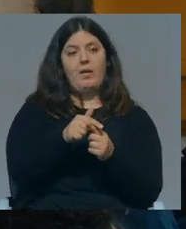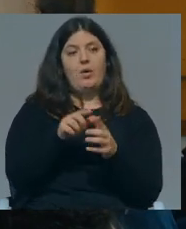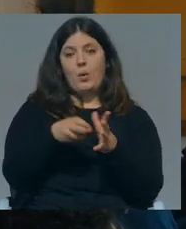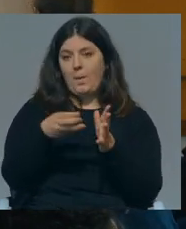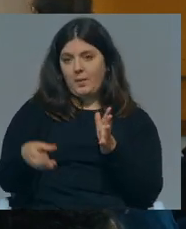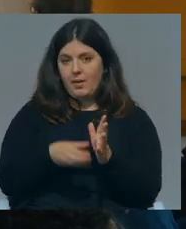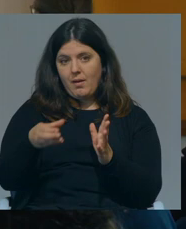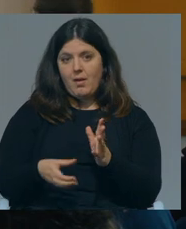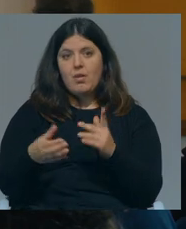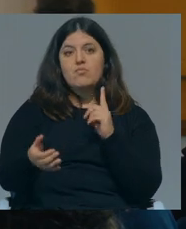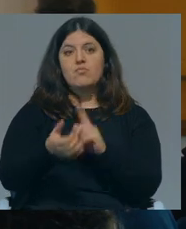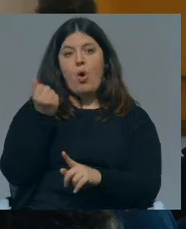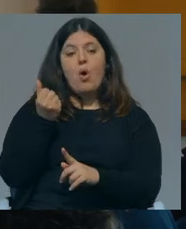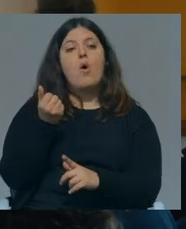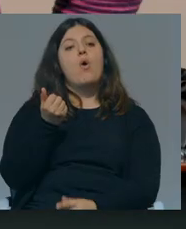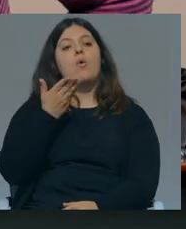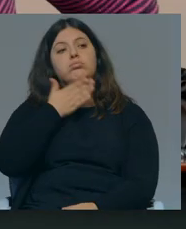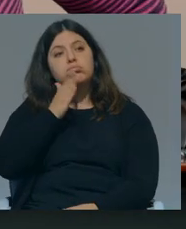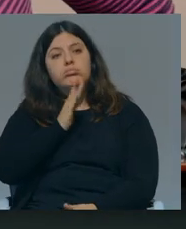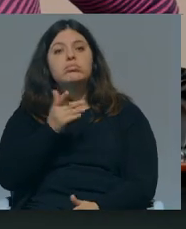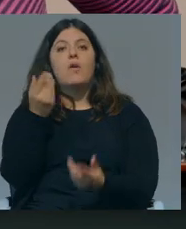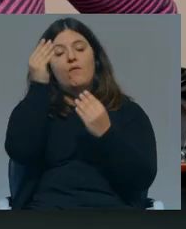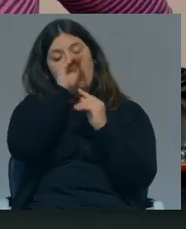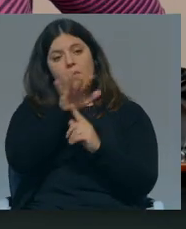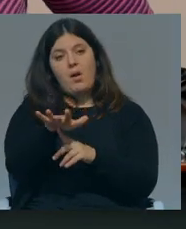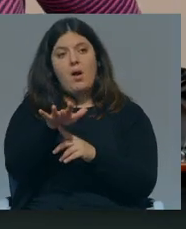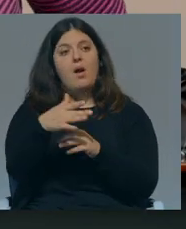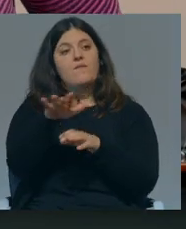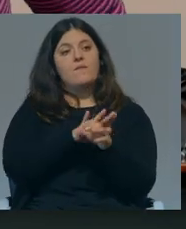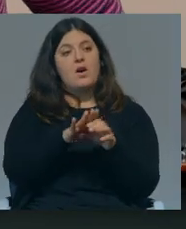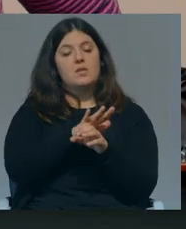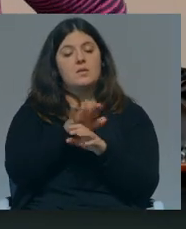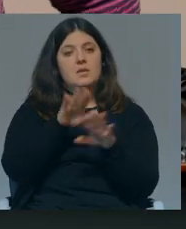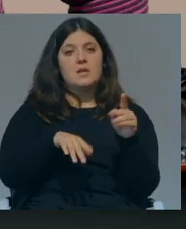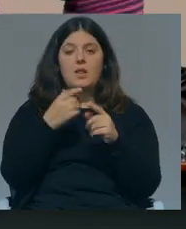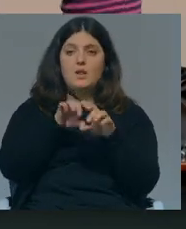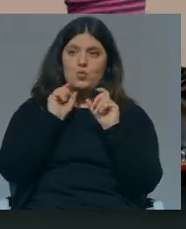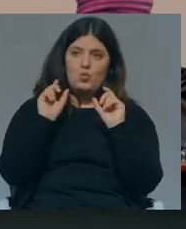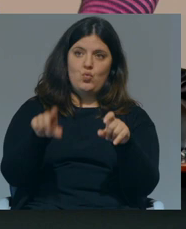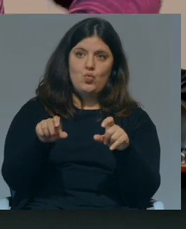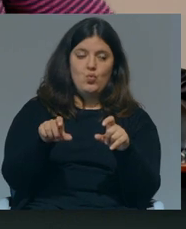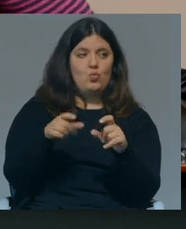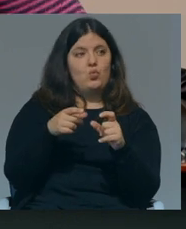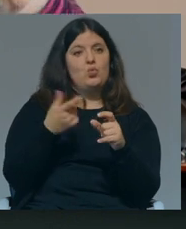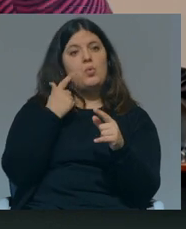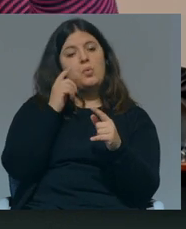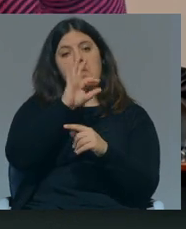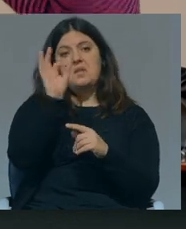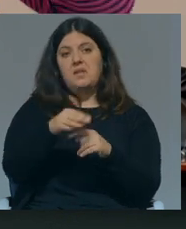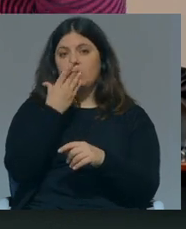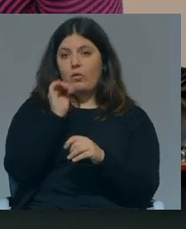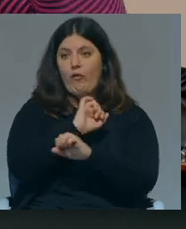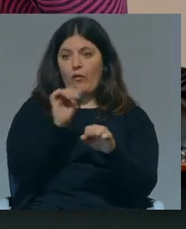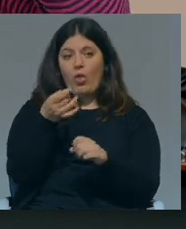complicado que consegue apesar de tudo formar fazer terminar o décimo segundo ano uma porcentagem substancial dos seus